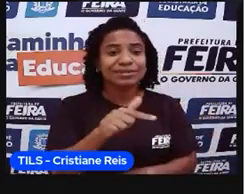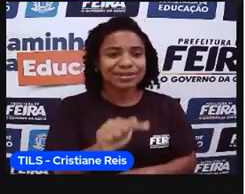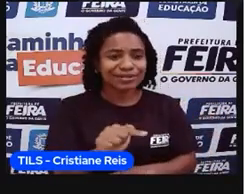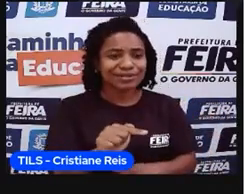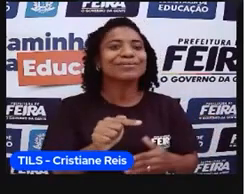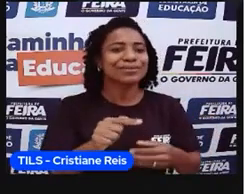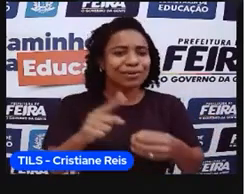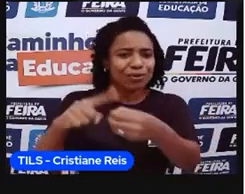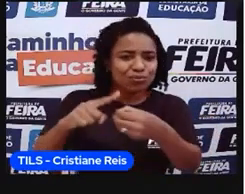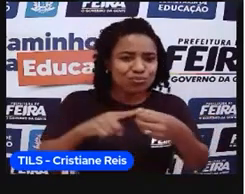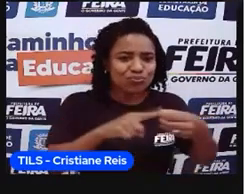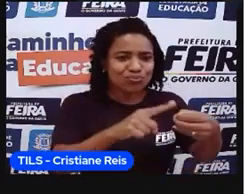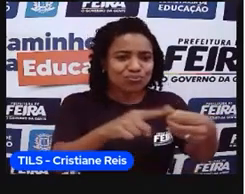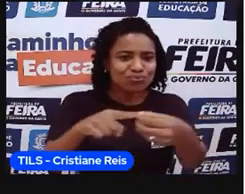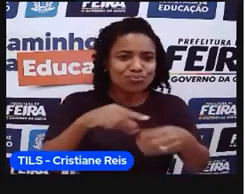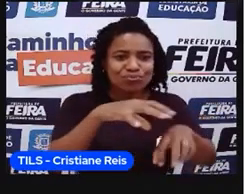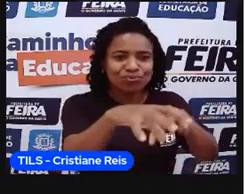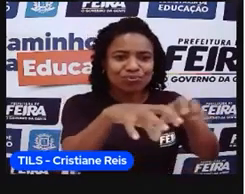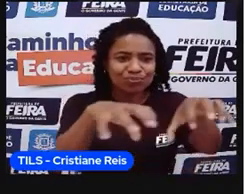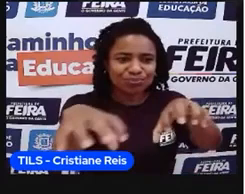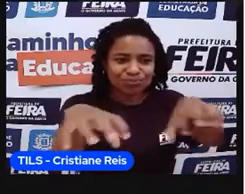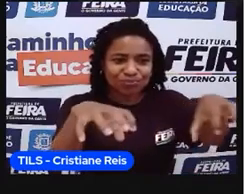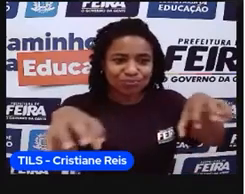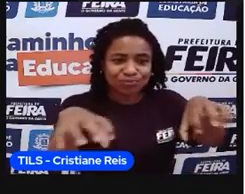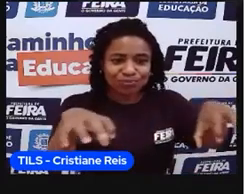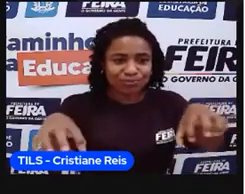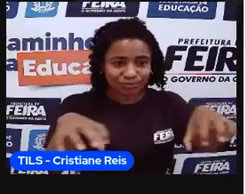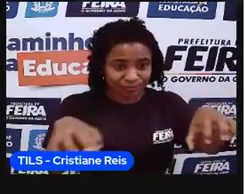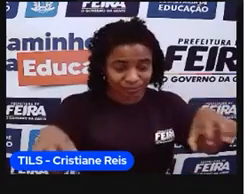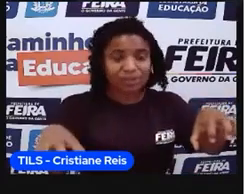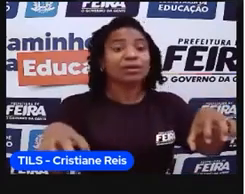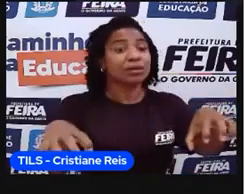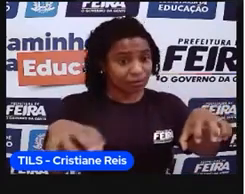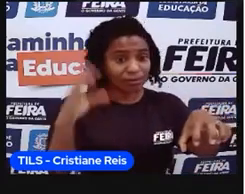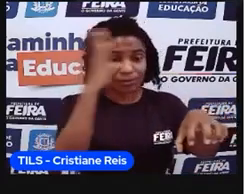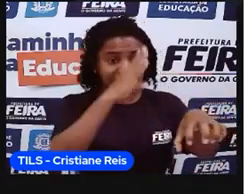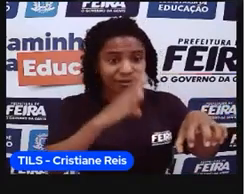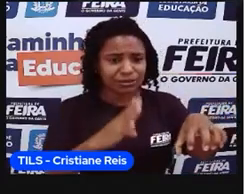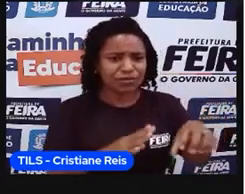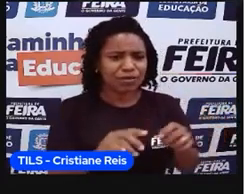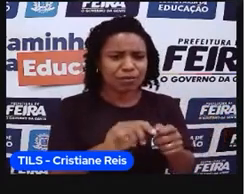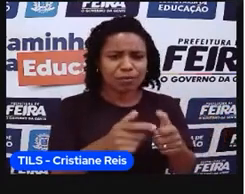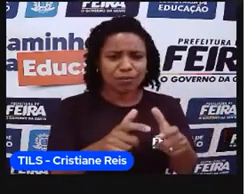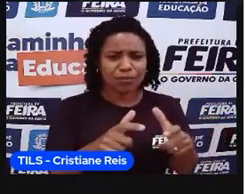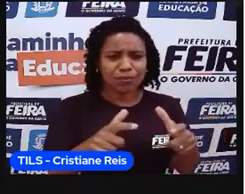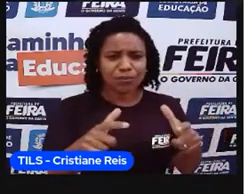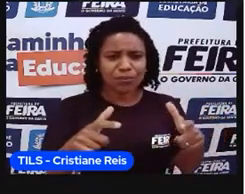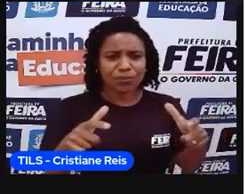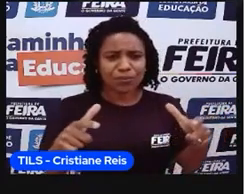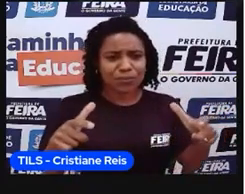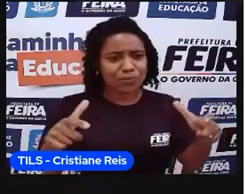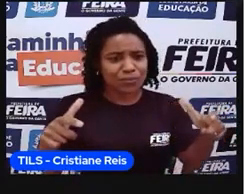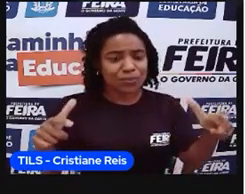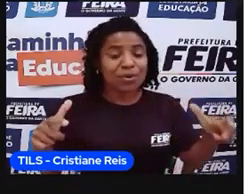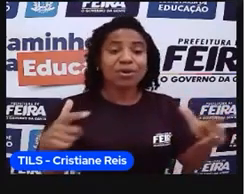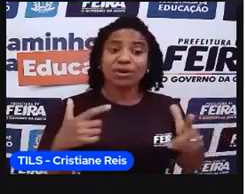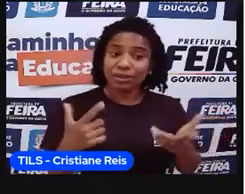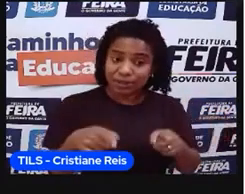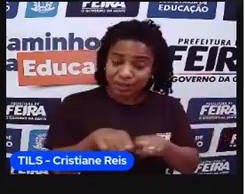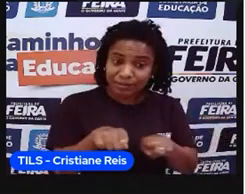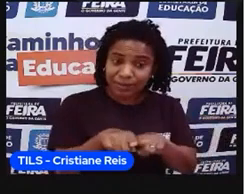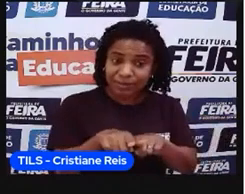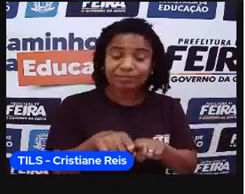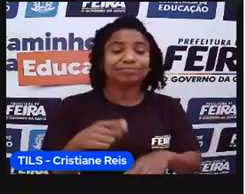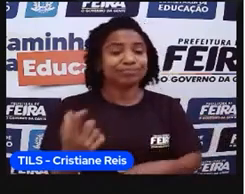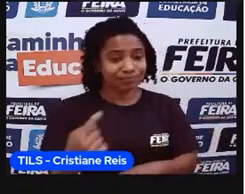interiorização, ou seja, adentrando mais o território brasileiro. E aqui foi onde nós começamos o processo de invasão das